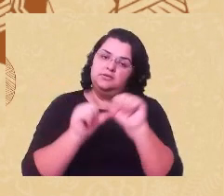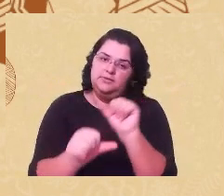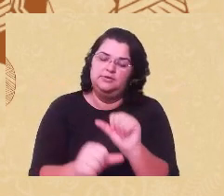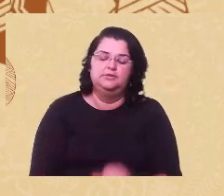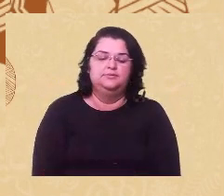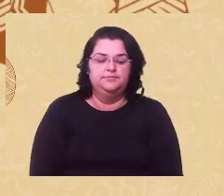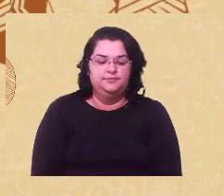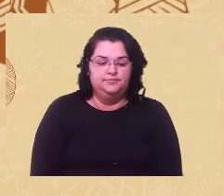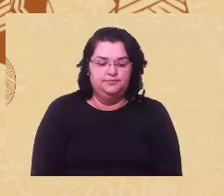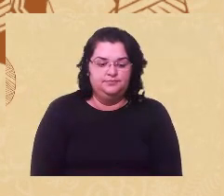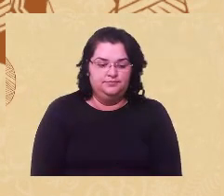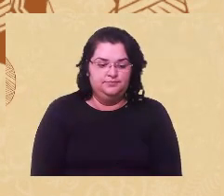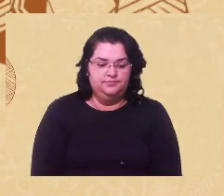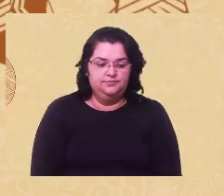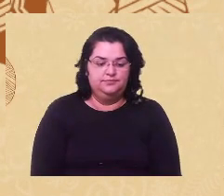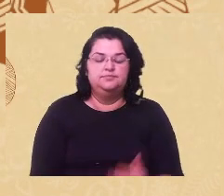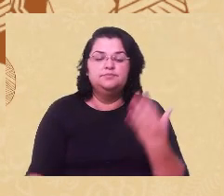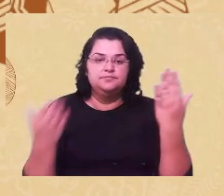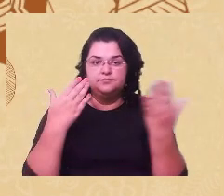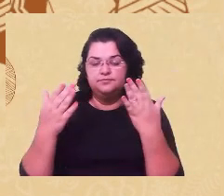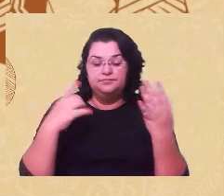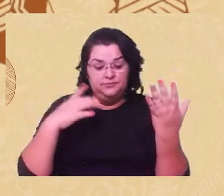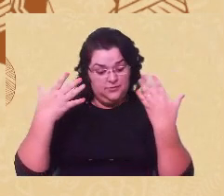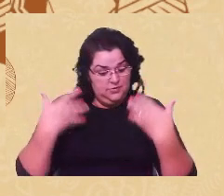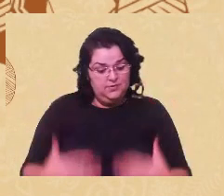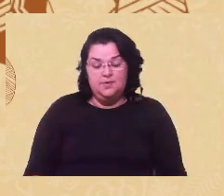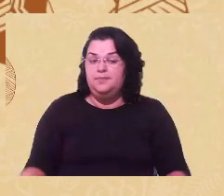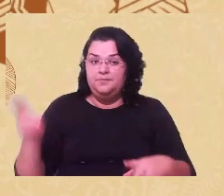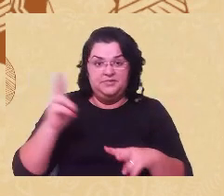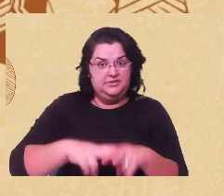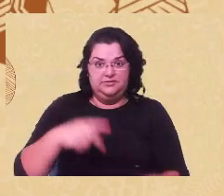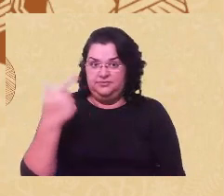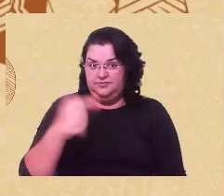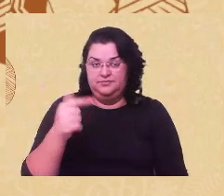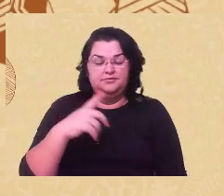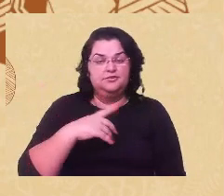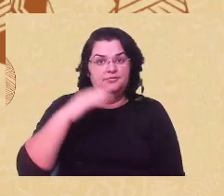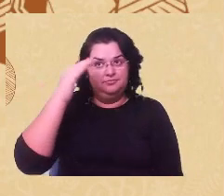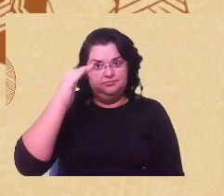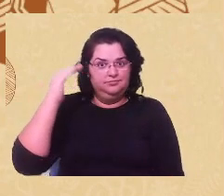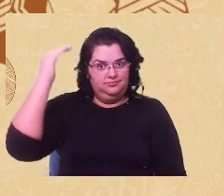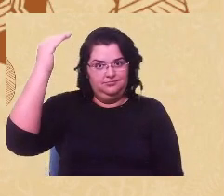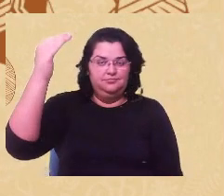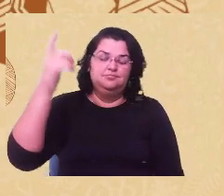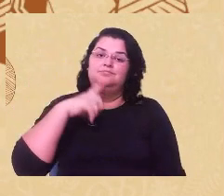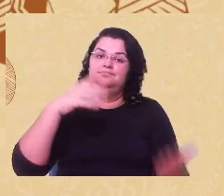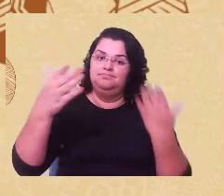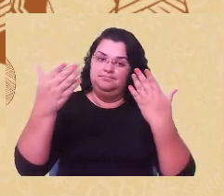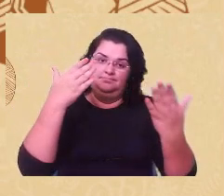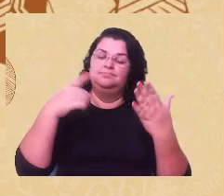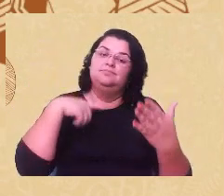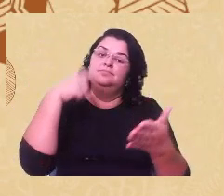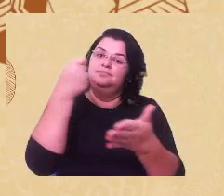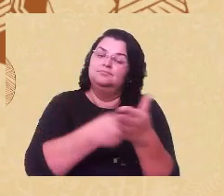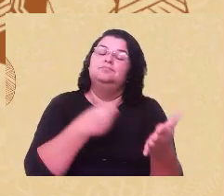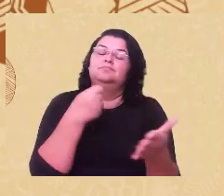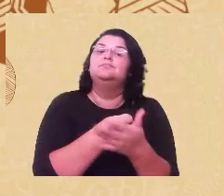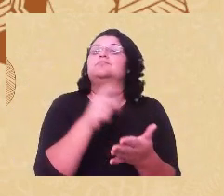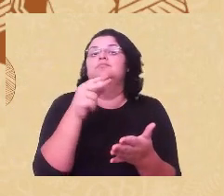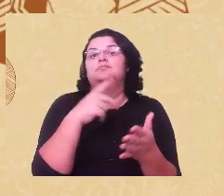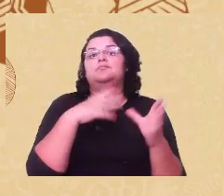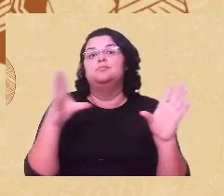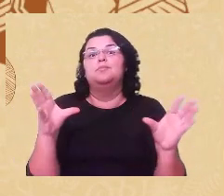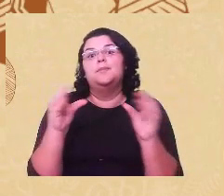psicologia que admita nossos corpos não como prisões, mas como potência. Uma psicologia que entenda útero como parte e não como todo.